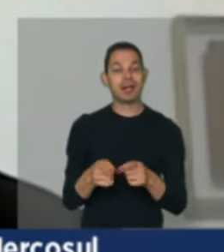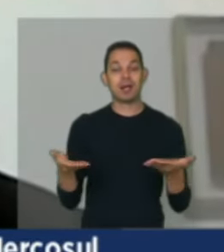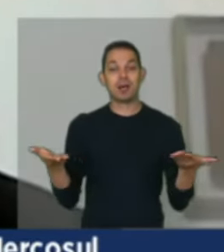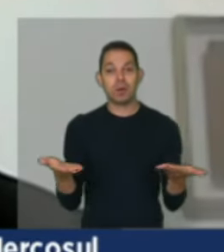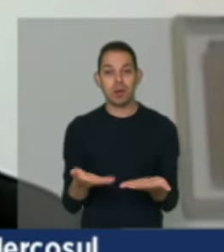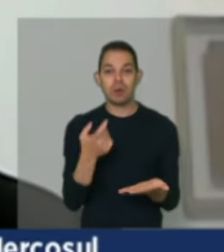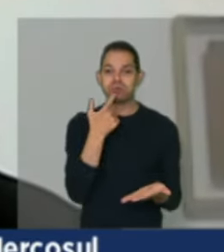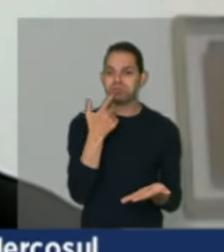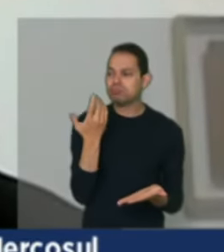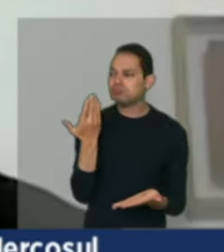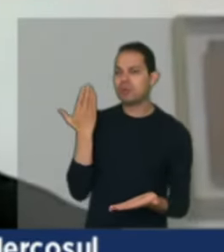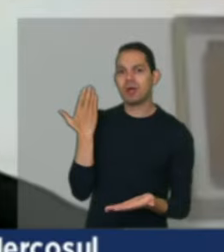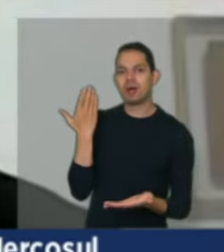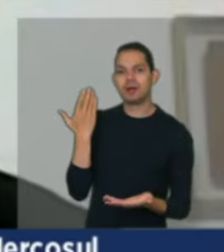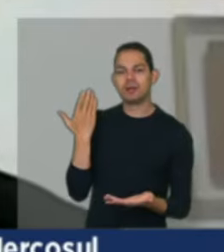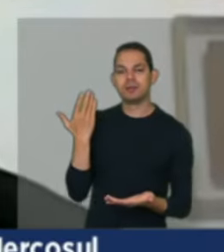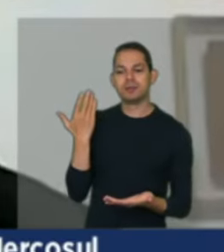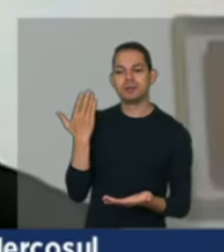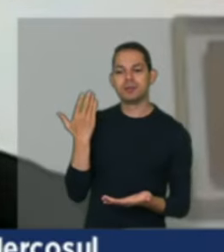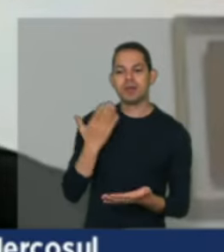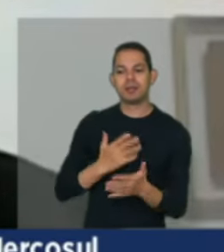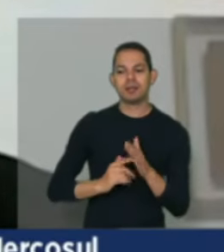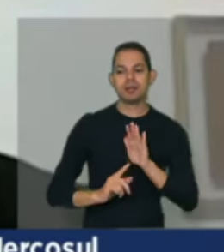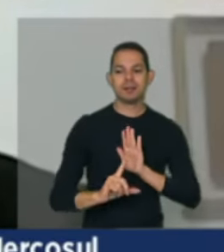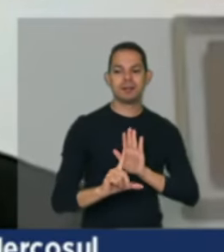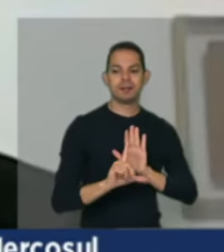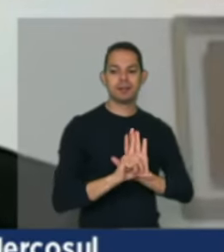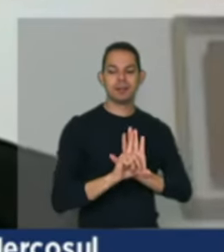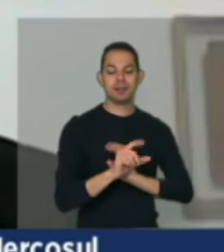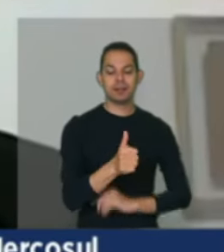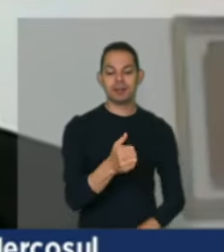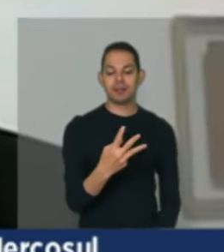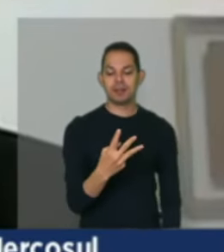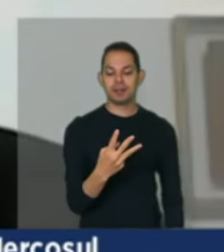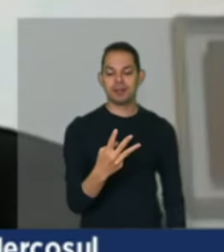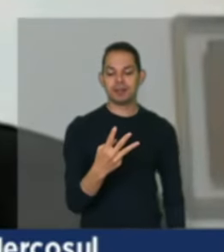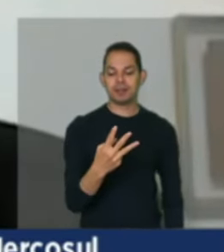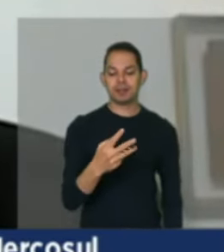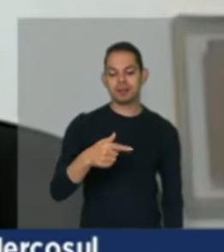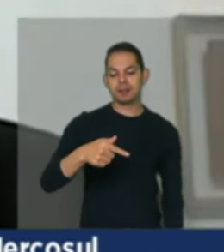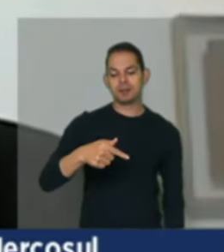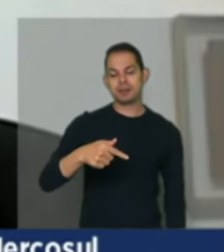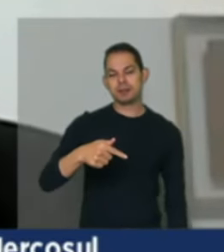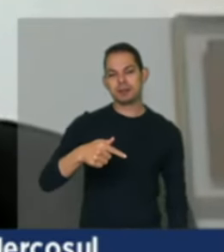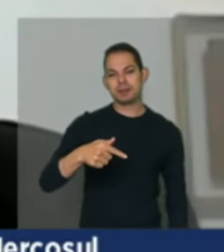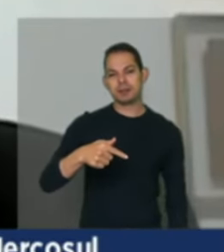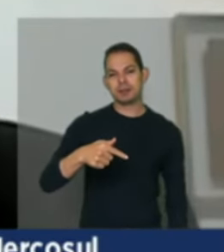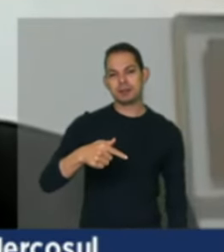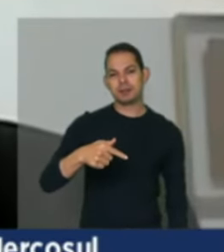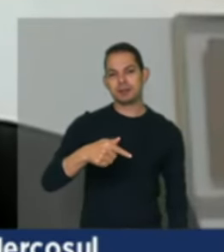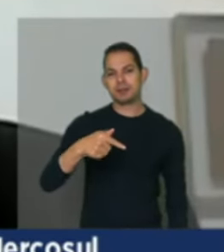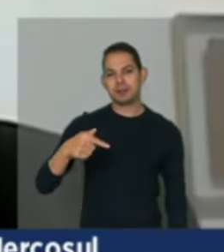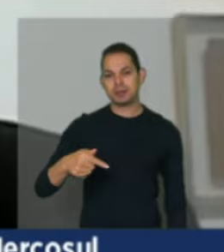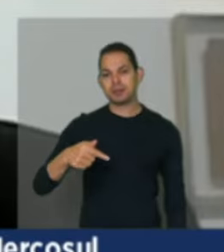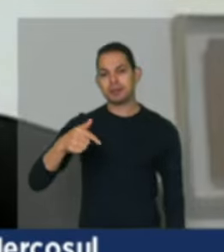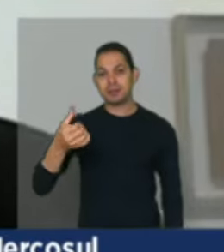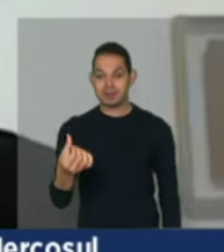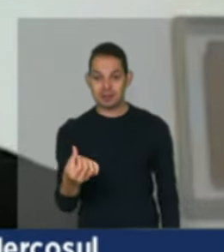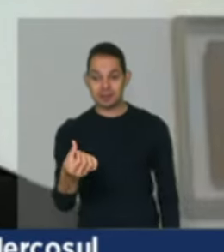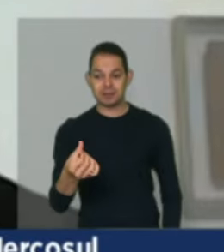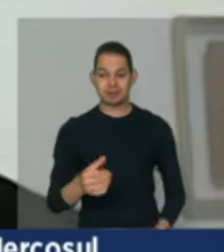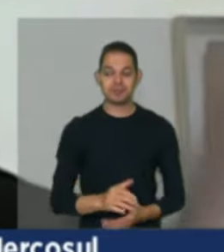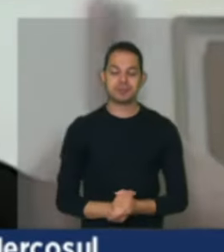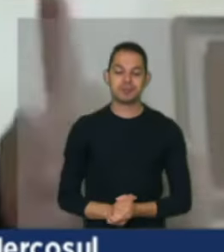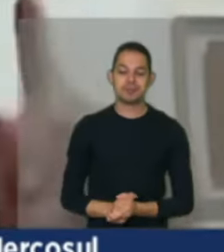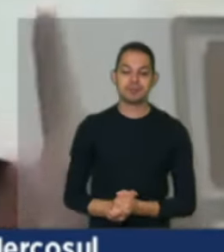recentemente, a lei 13.776 que